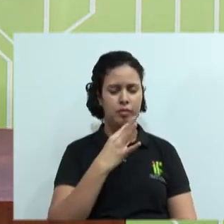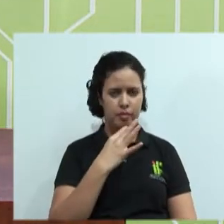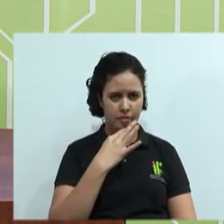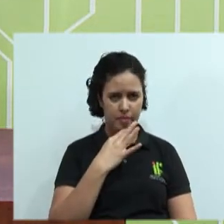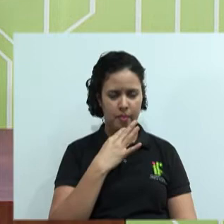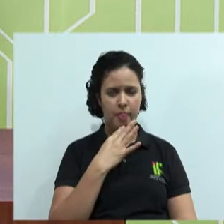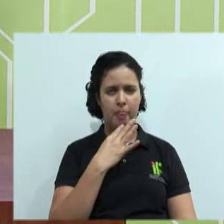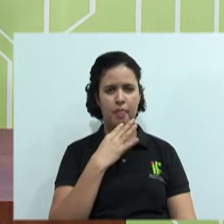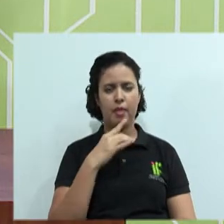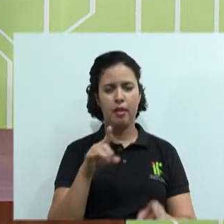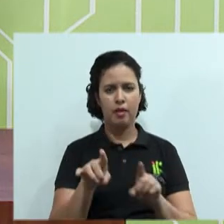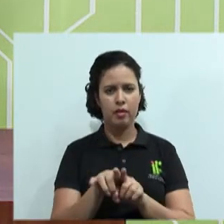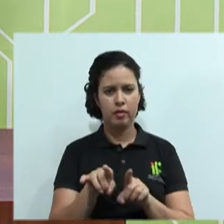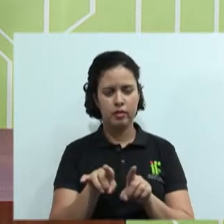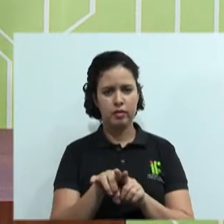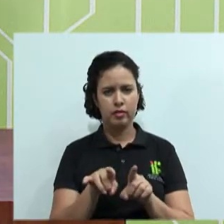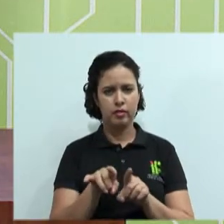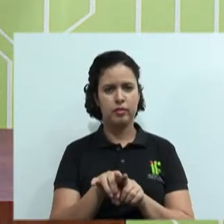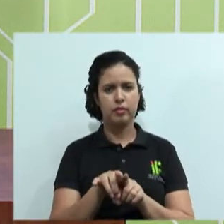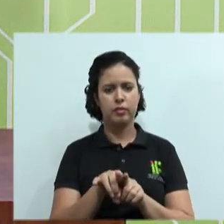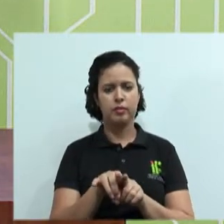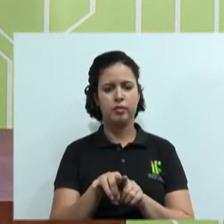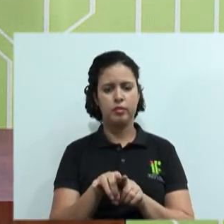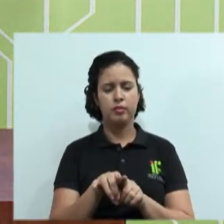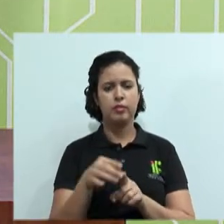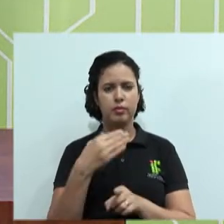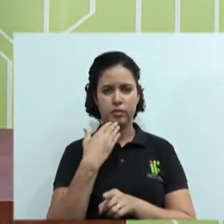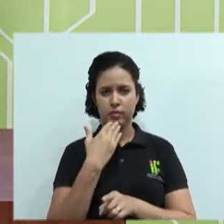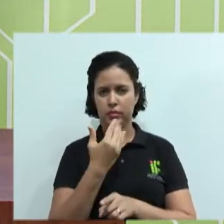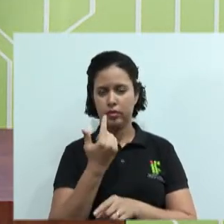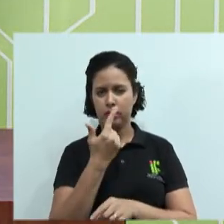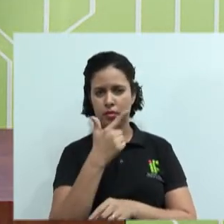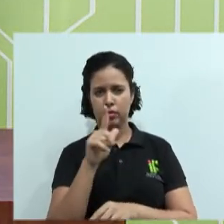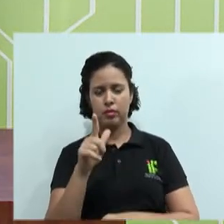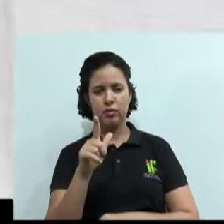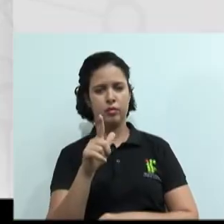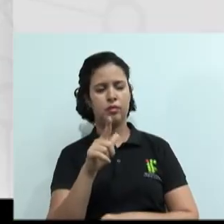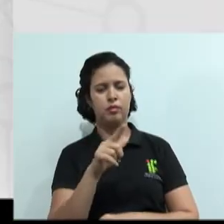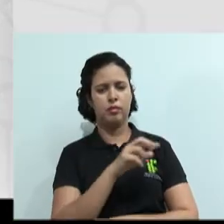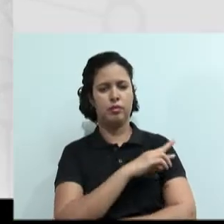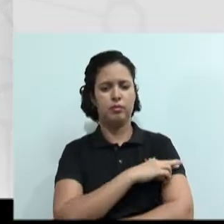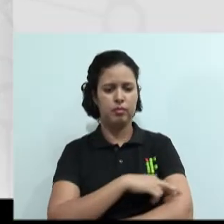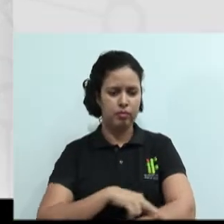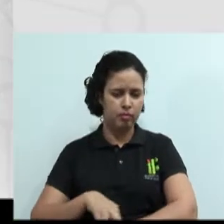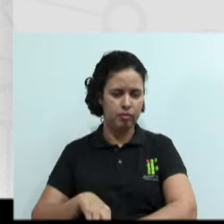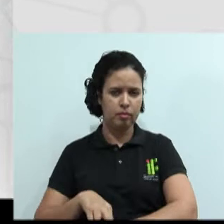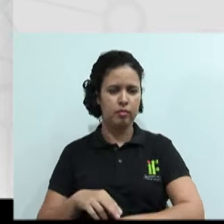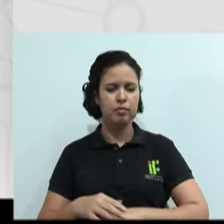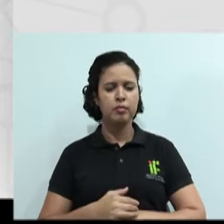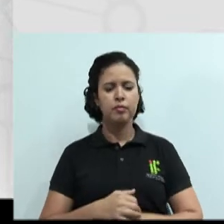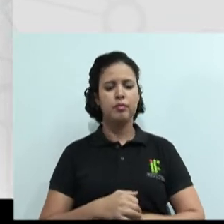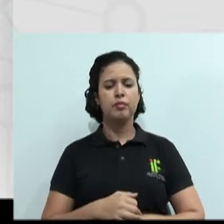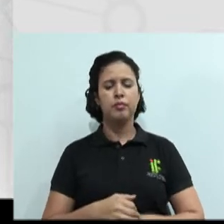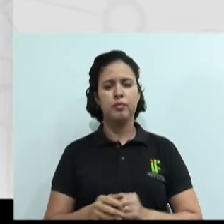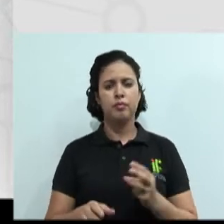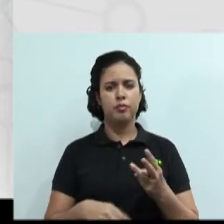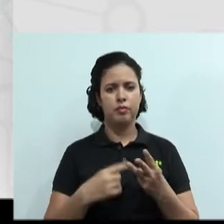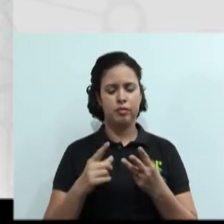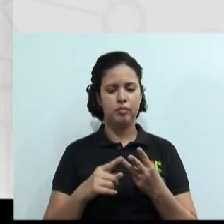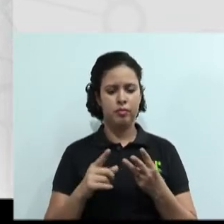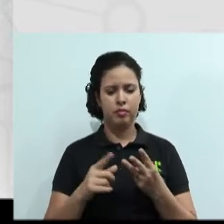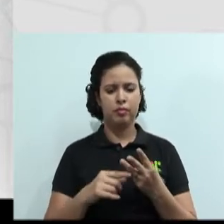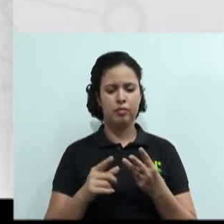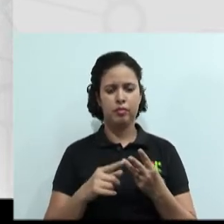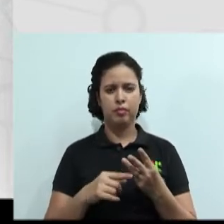outro e também exigir que o outro respeite os seus valores. E o terceiro tópico aí são as políticas de relacionamento,